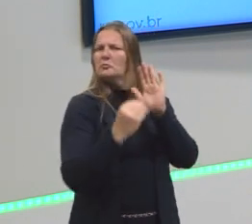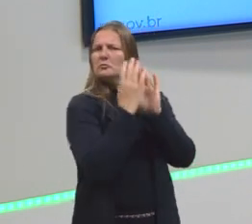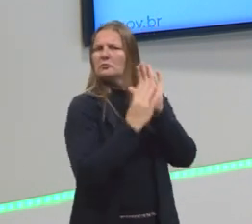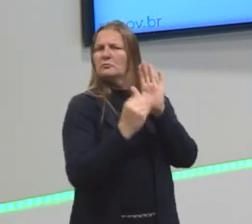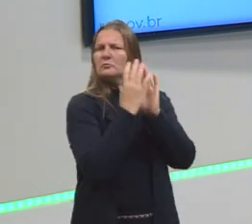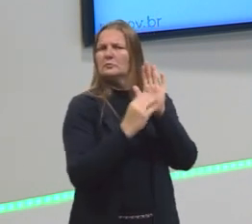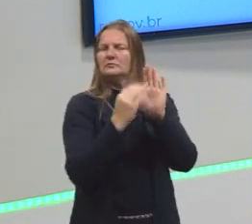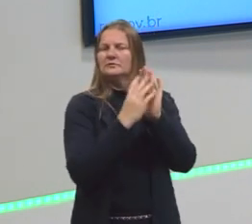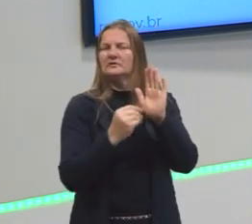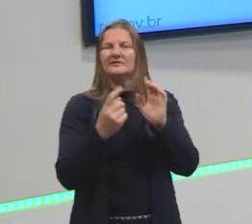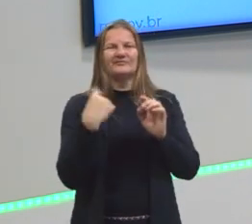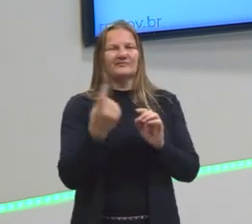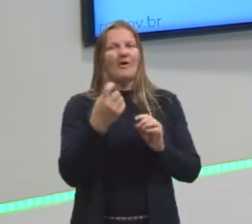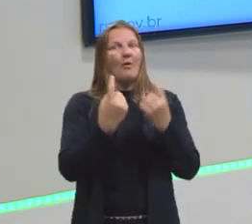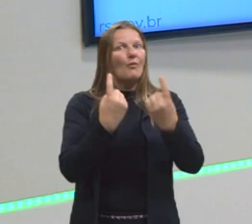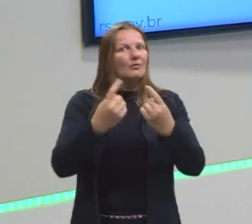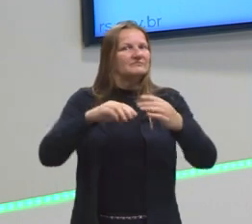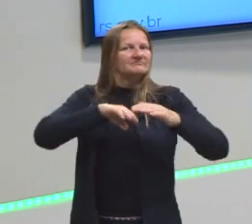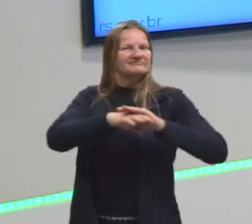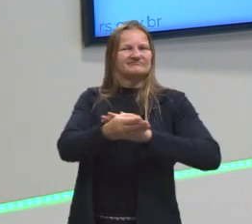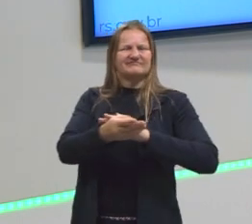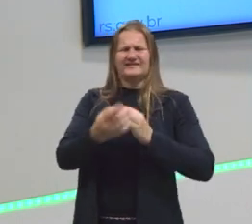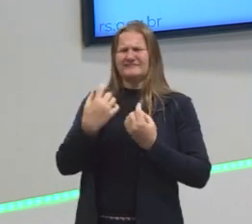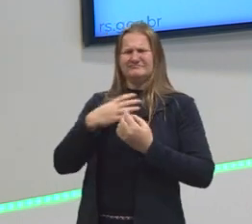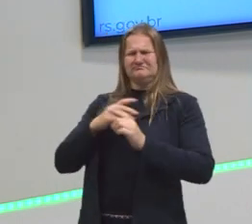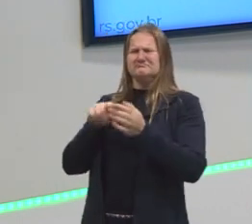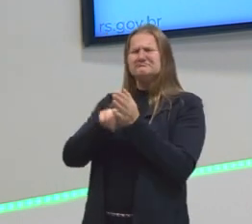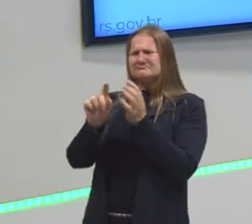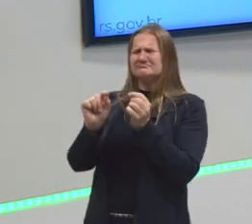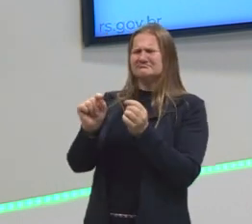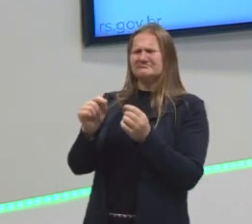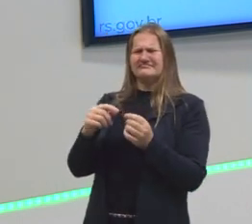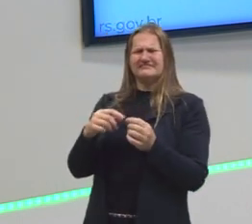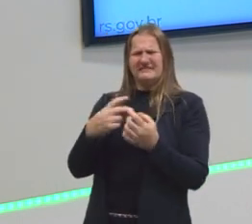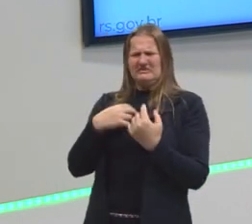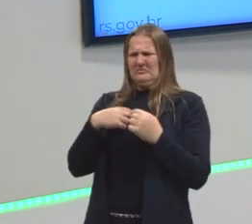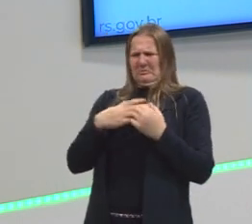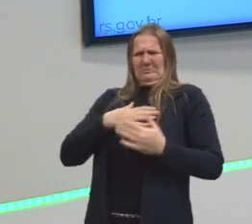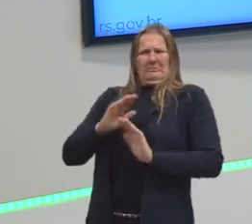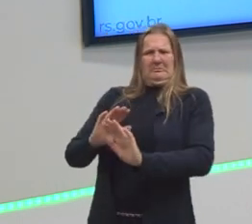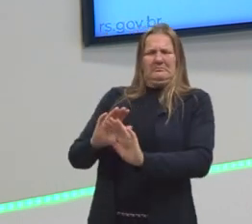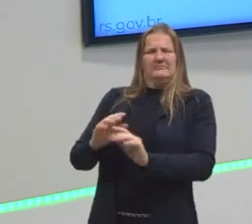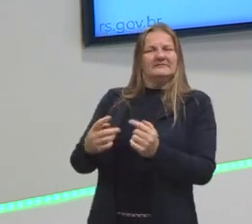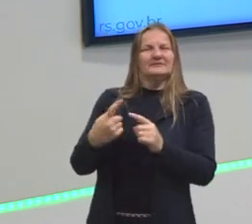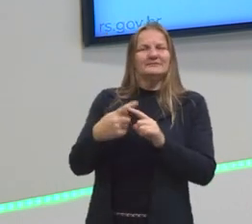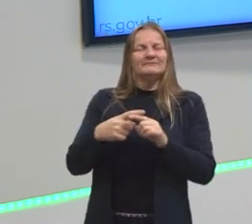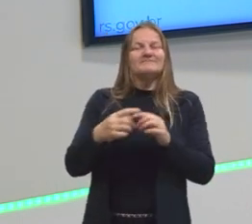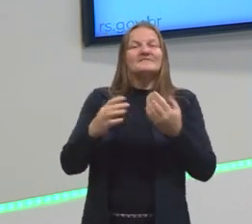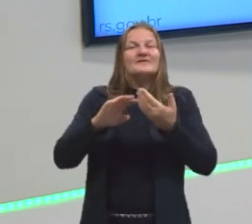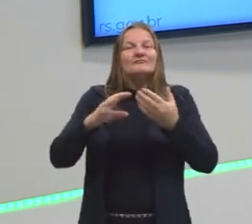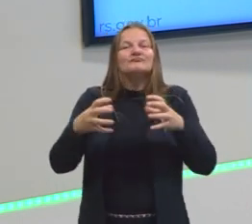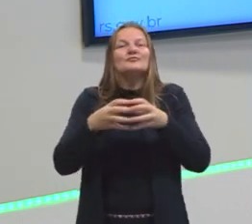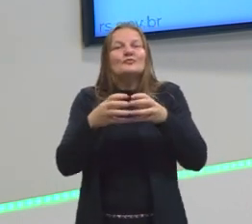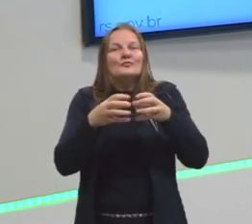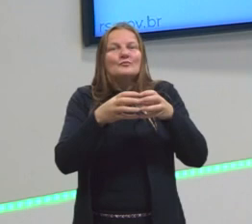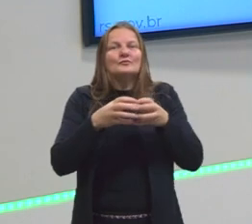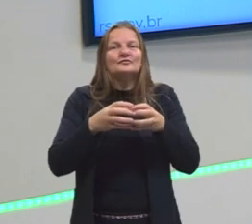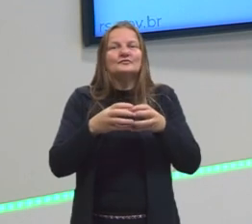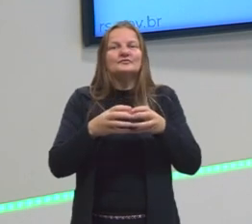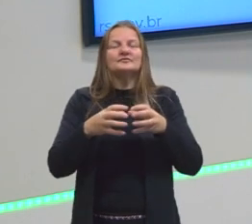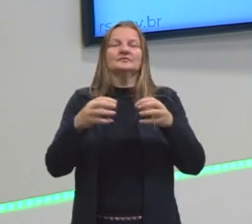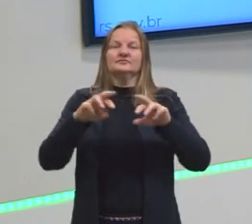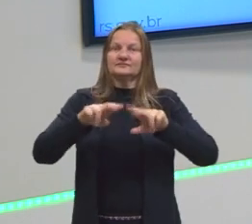não vai se adaptar e vai questionar essa cultura de massa, e, portanto, nós vamos nos agregar em grupos de